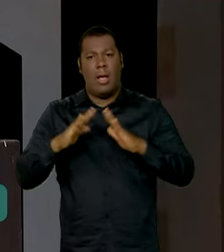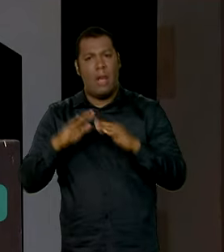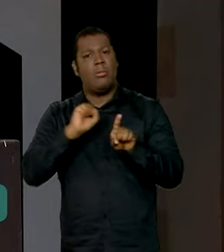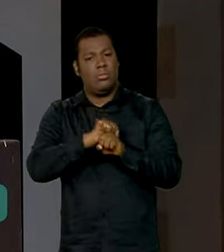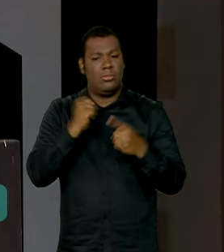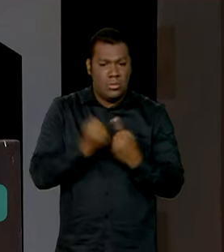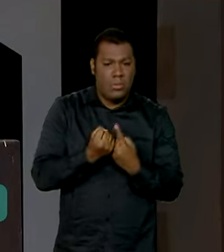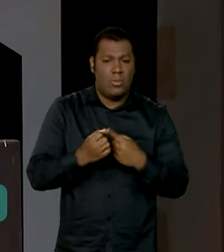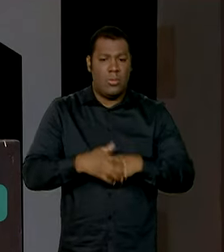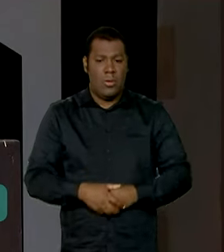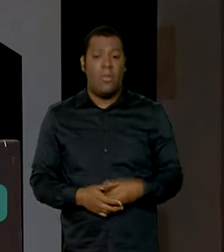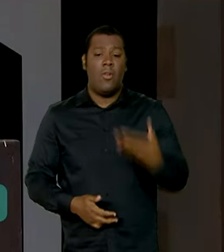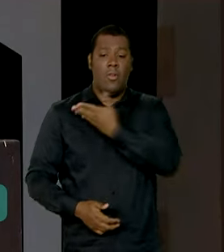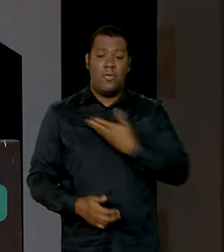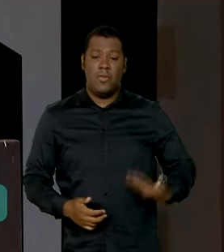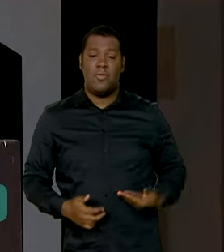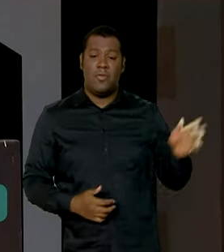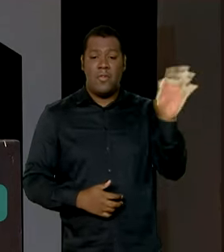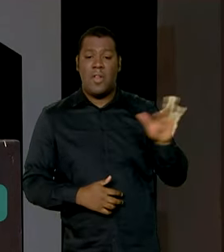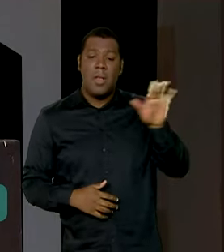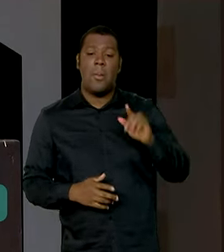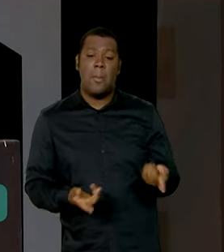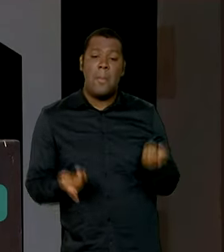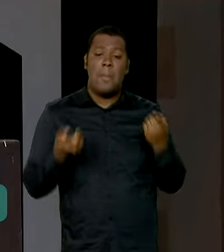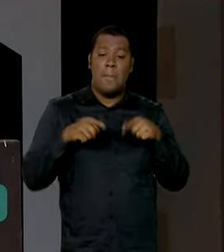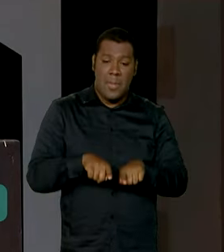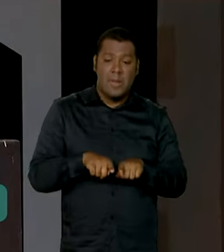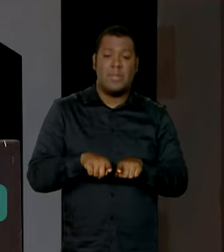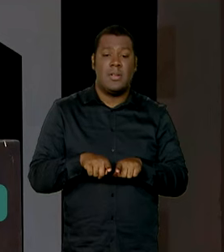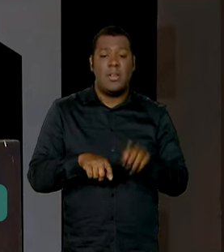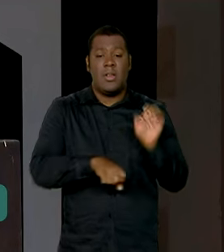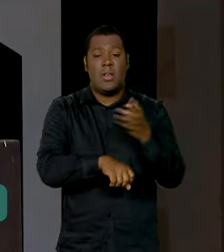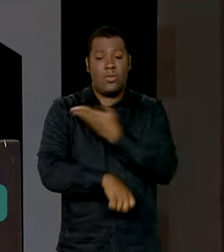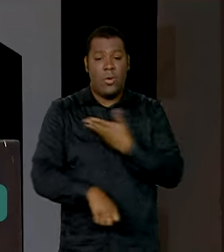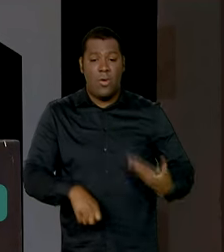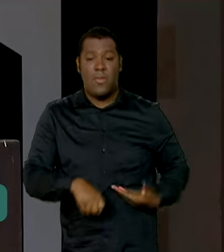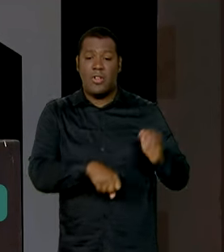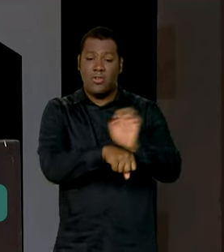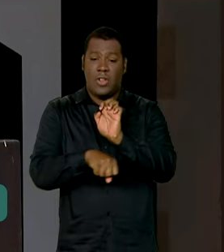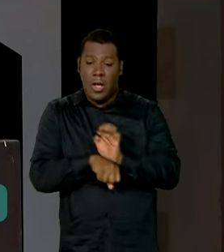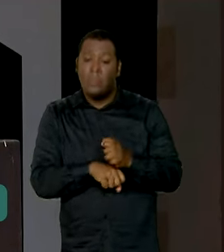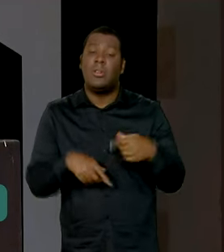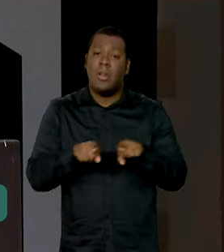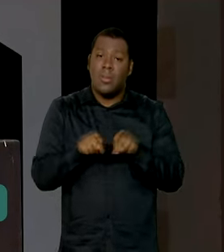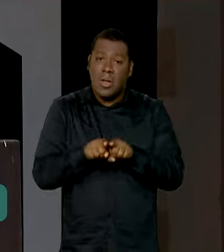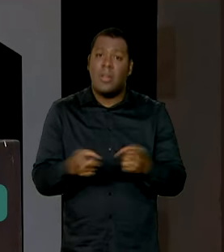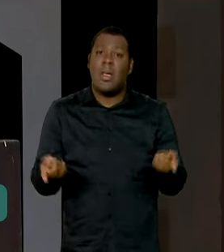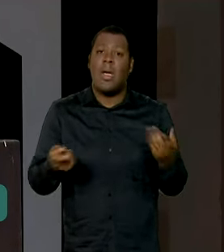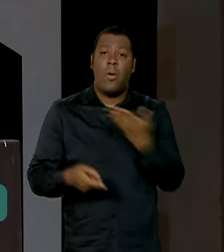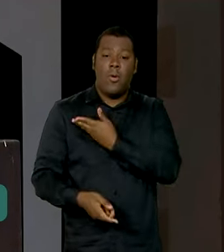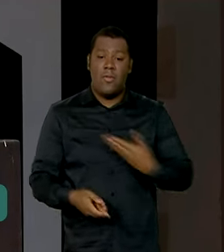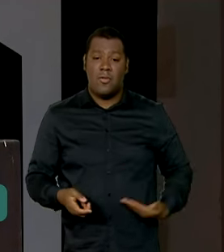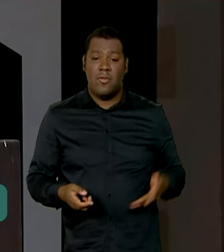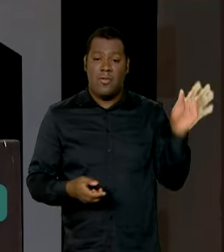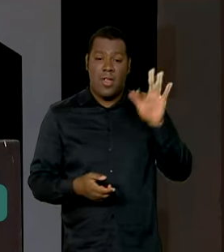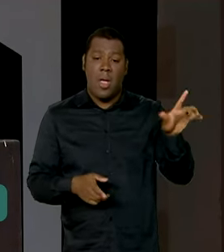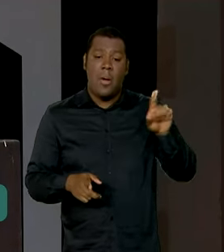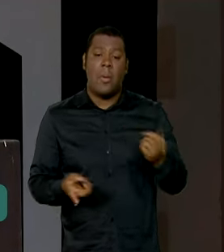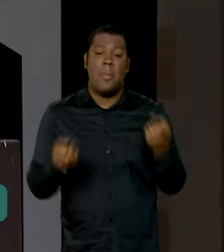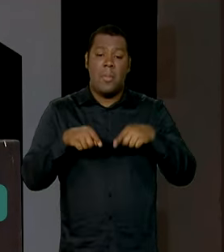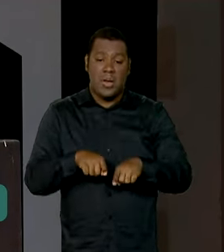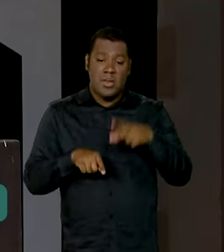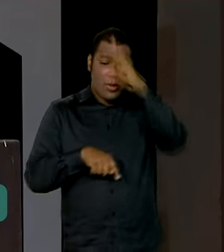parceria do governo federal, é governo do Estado e Prefeitura para que a gente, de fato, siga essa